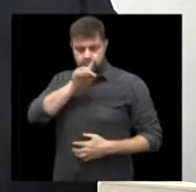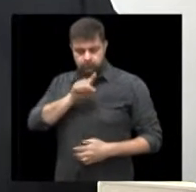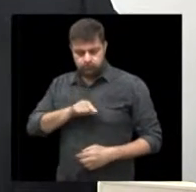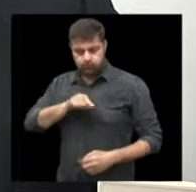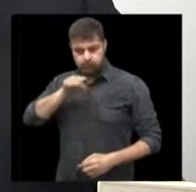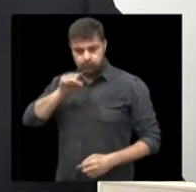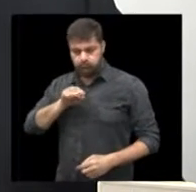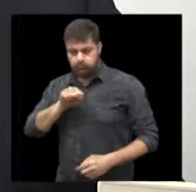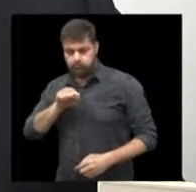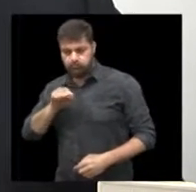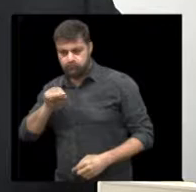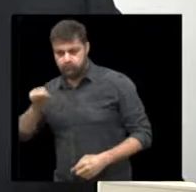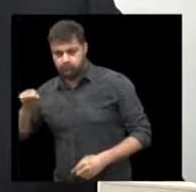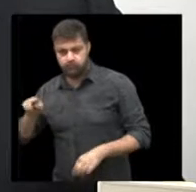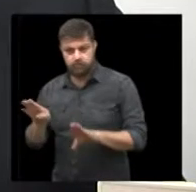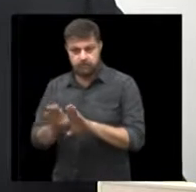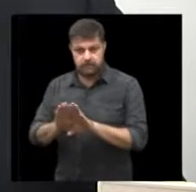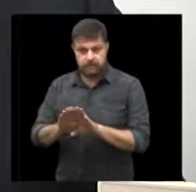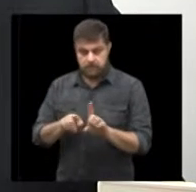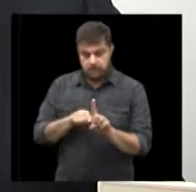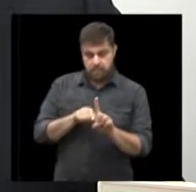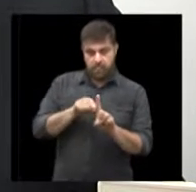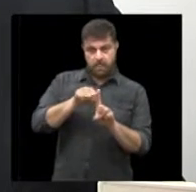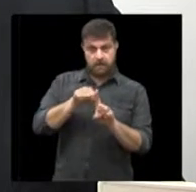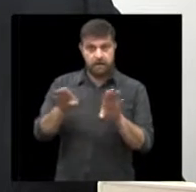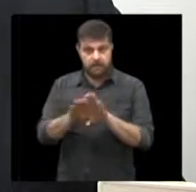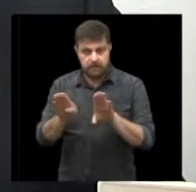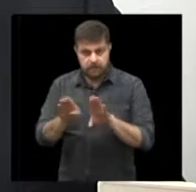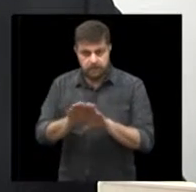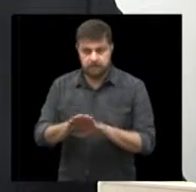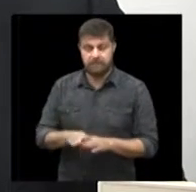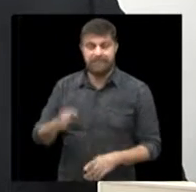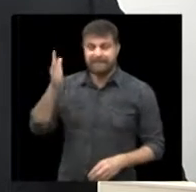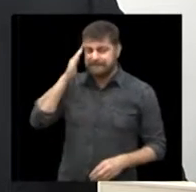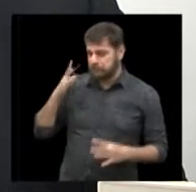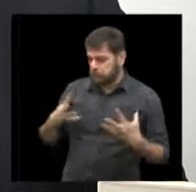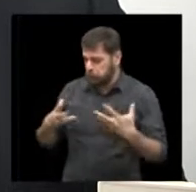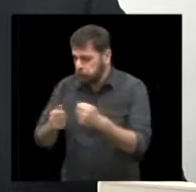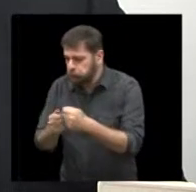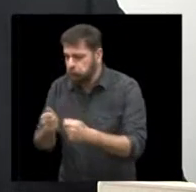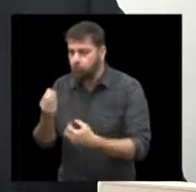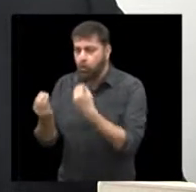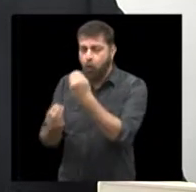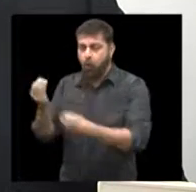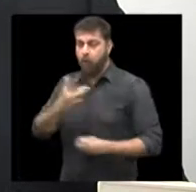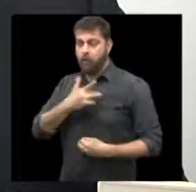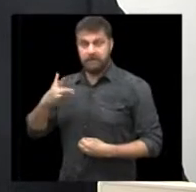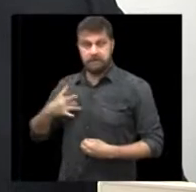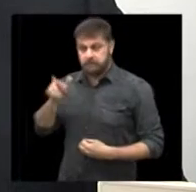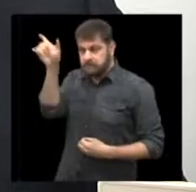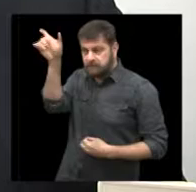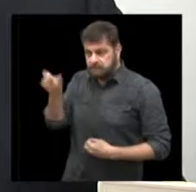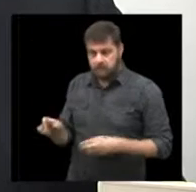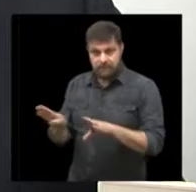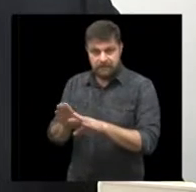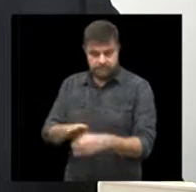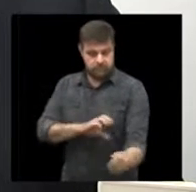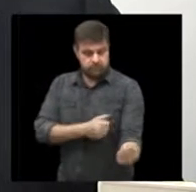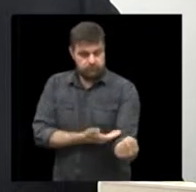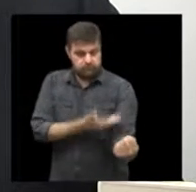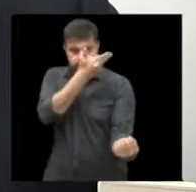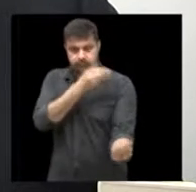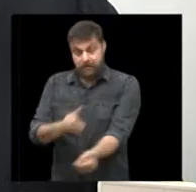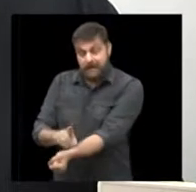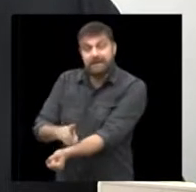de eletrocardiograma de temperatura e oximetria e oxigênio no sangue e pressão arterial e medição de diabetes